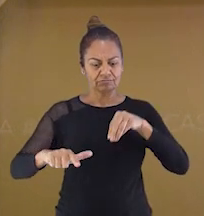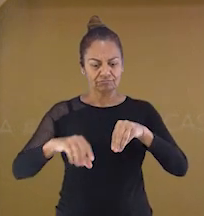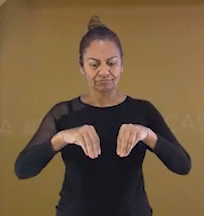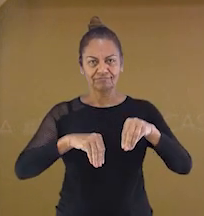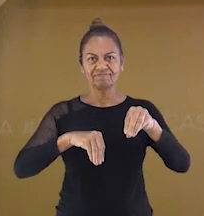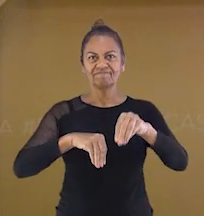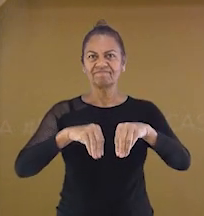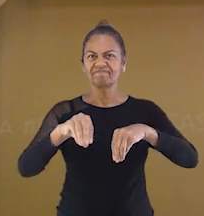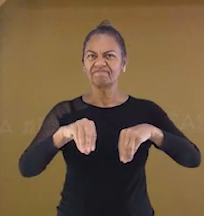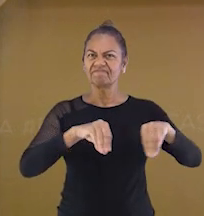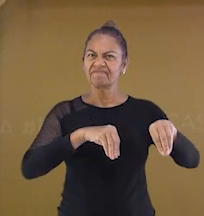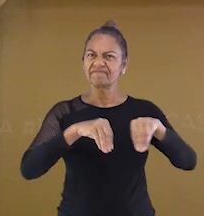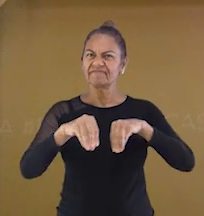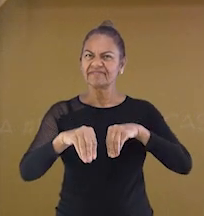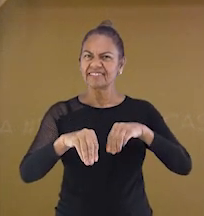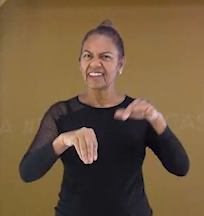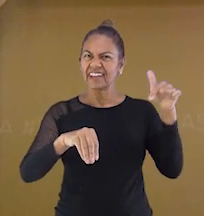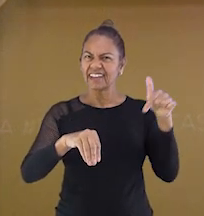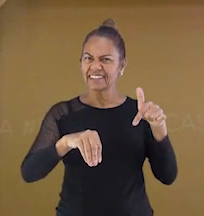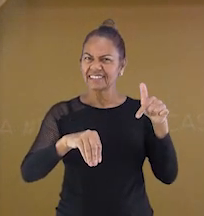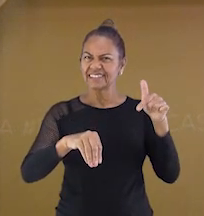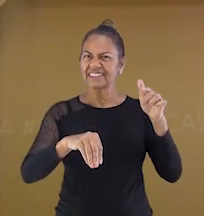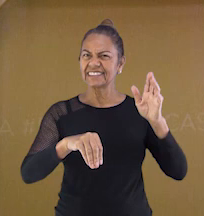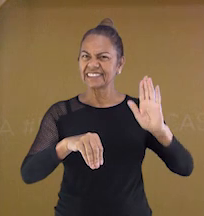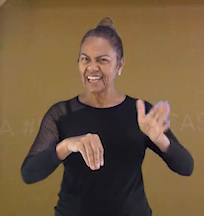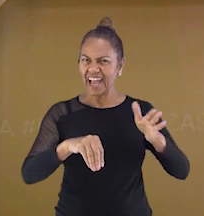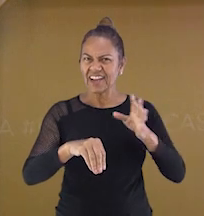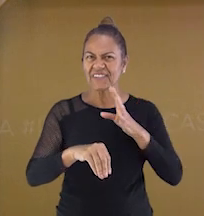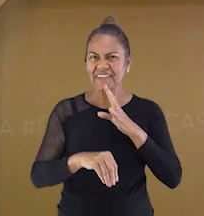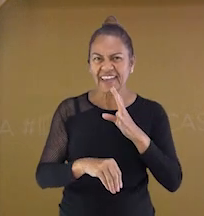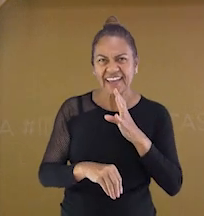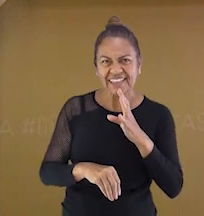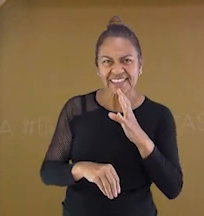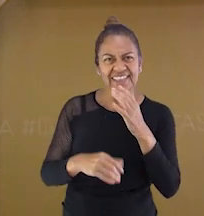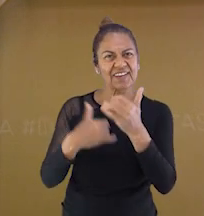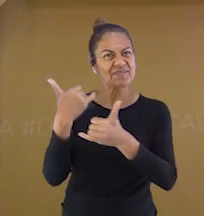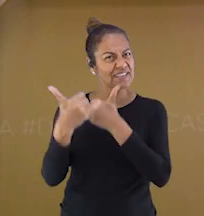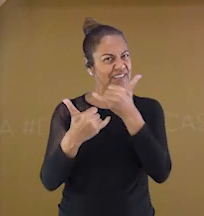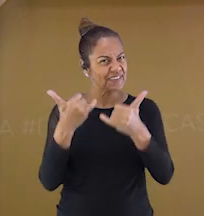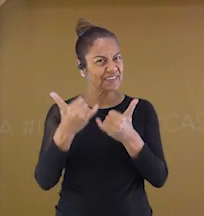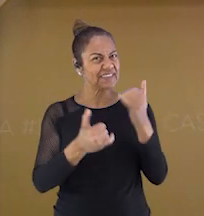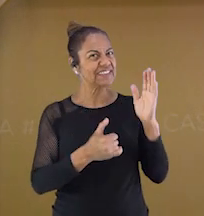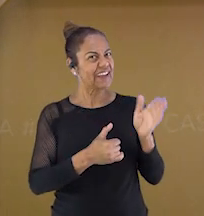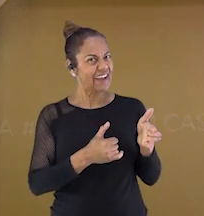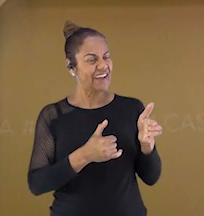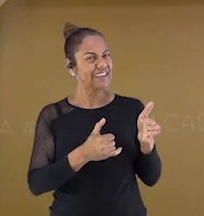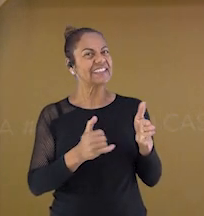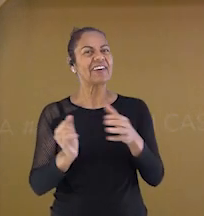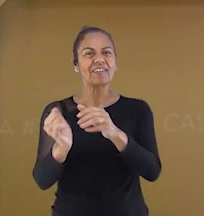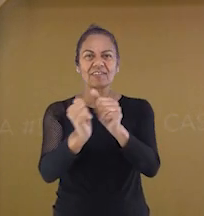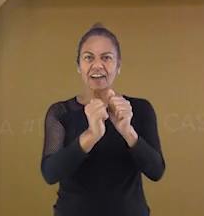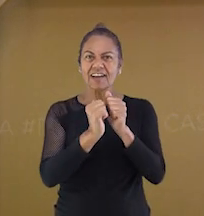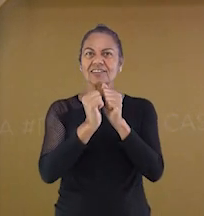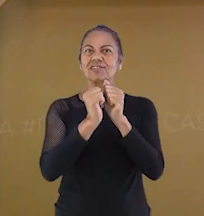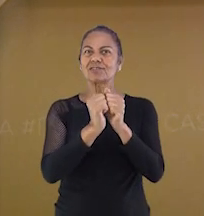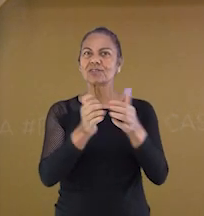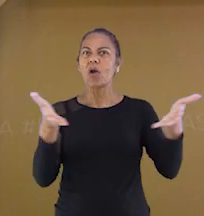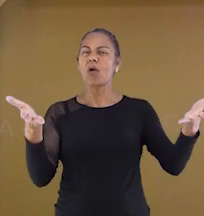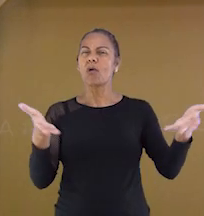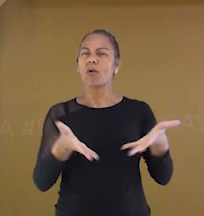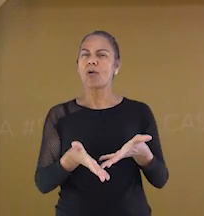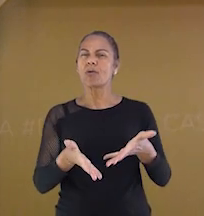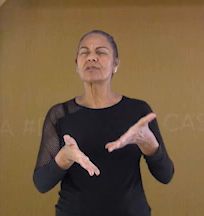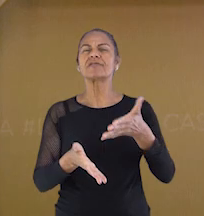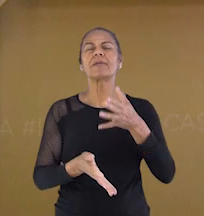Já brincou de alguns deles? Fique aqui comigo que junto conheceremos sobre esses jogos que são tão